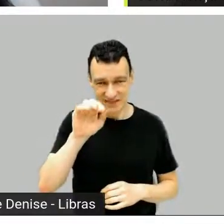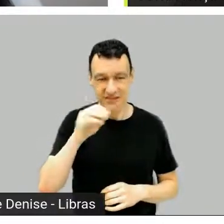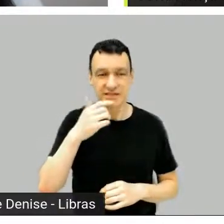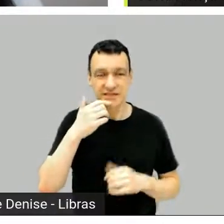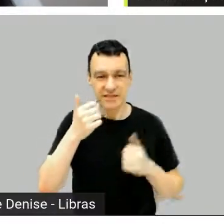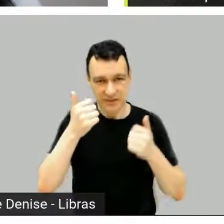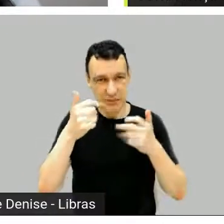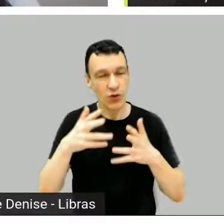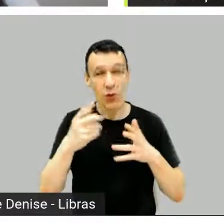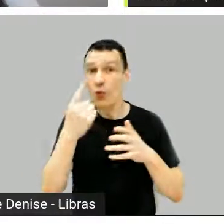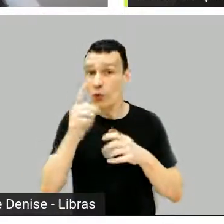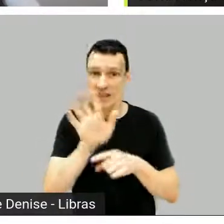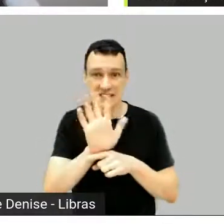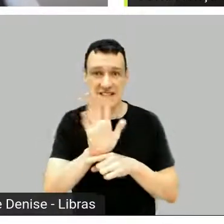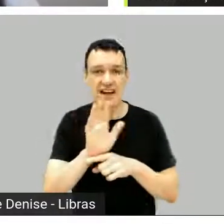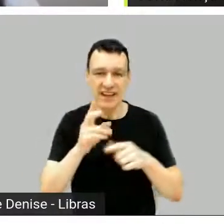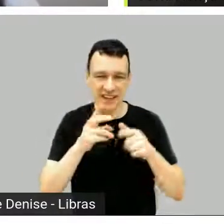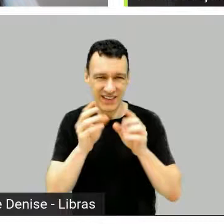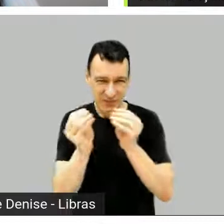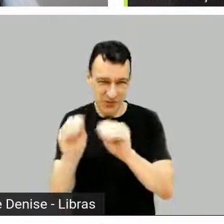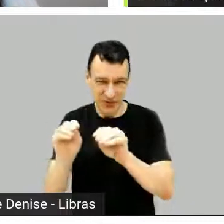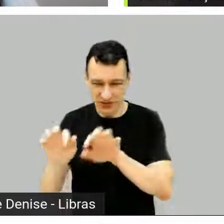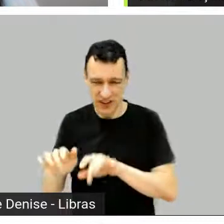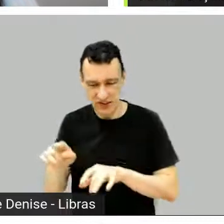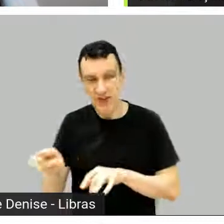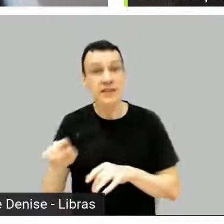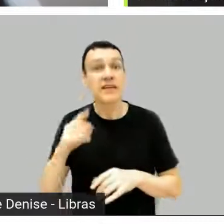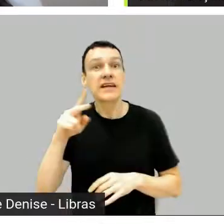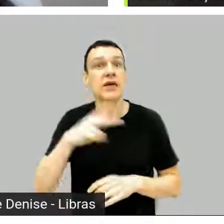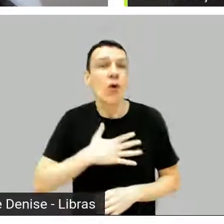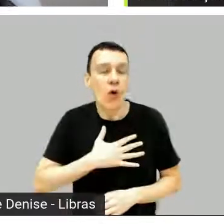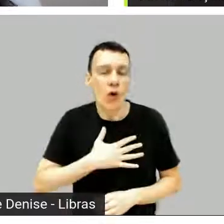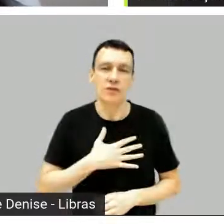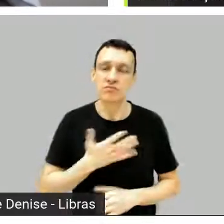Gostou? Gostei, achei legal. Muito bem.